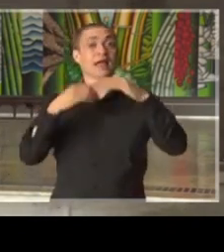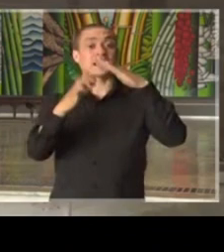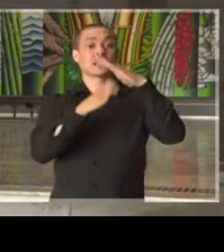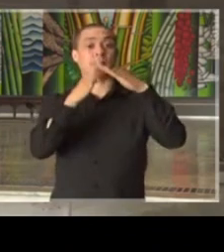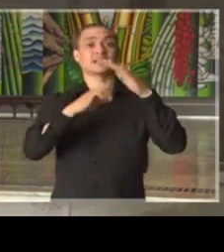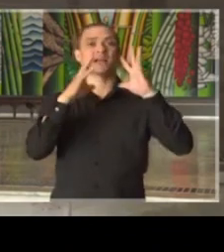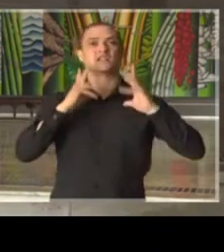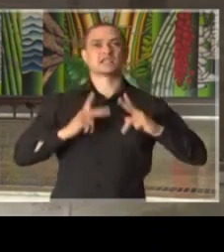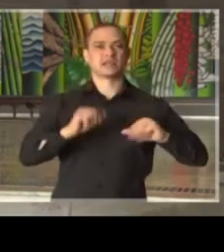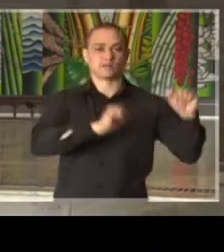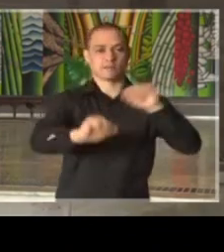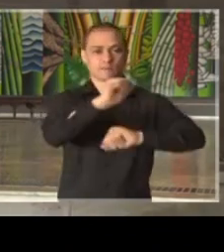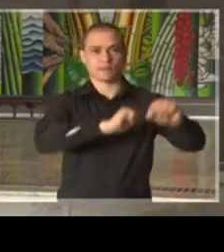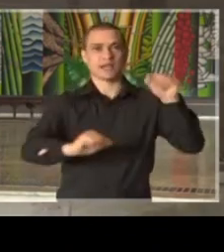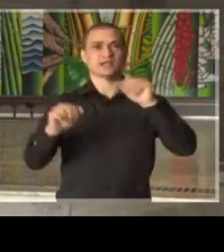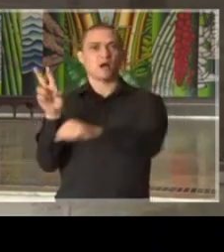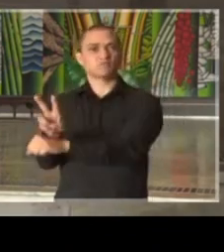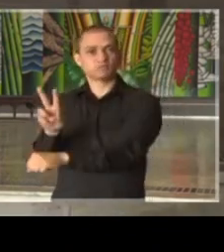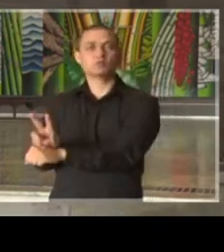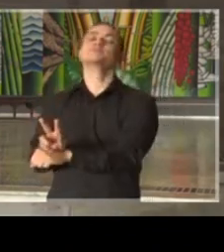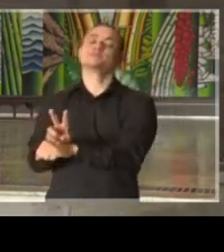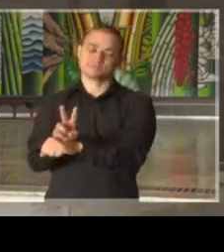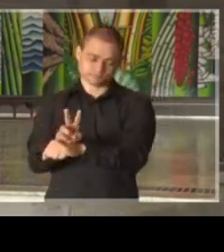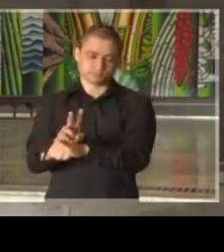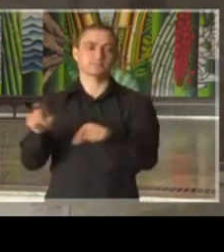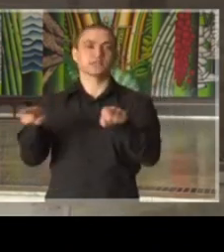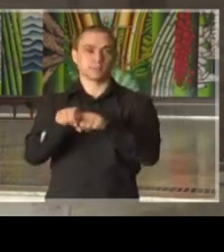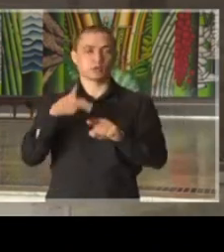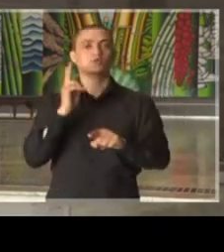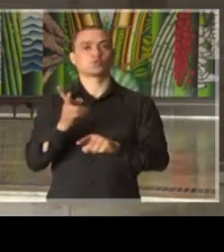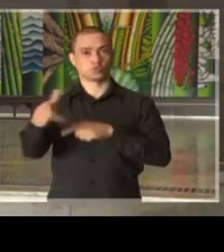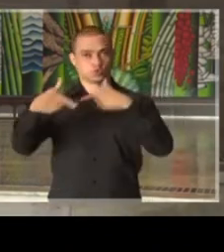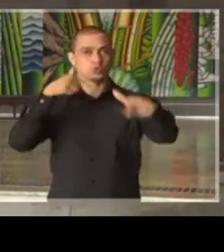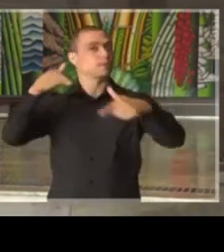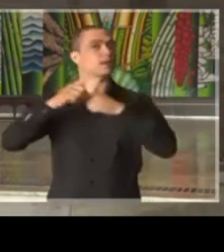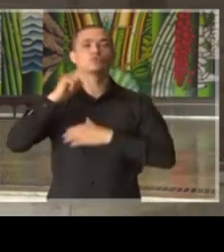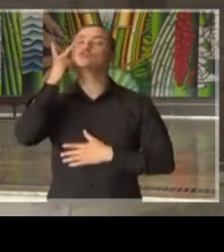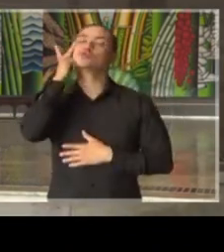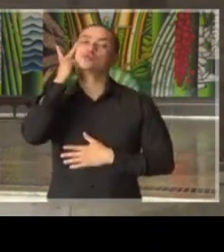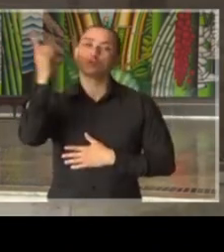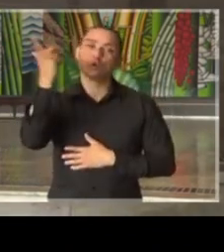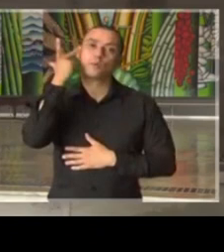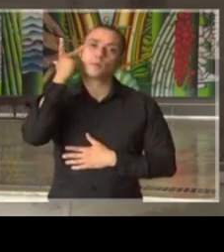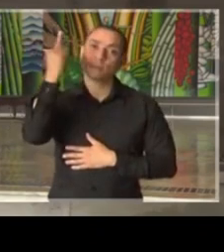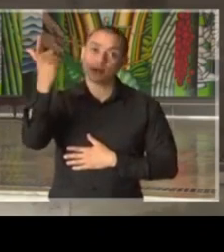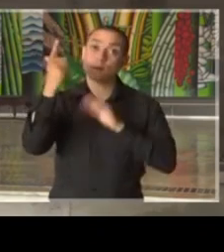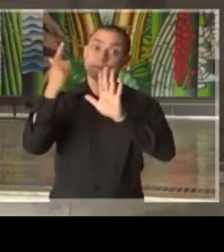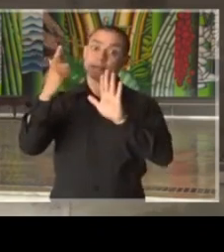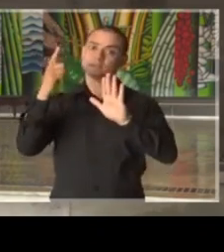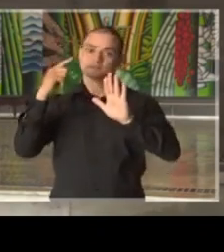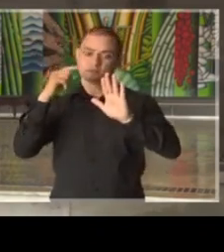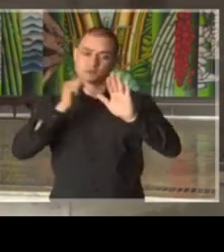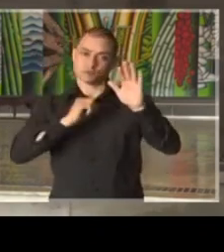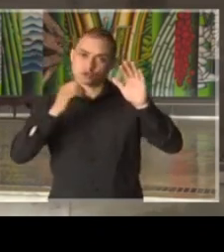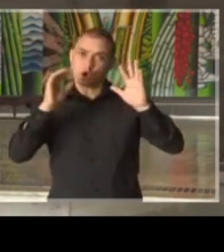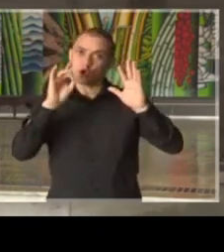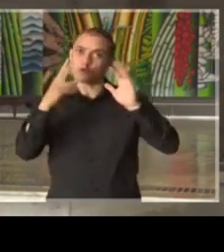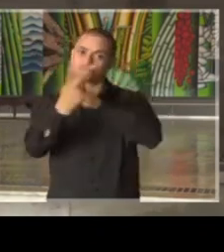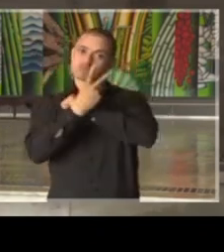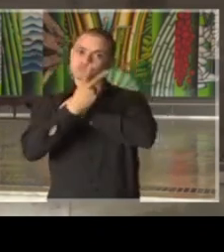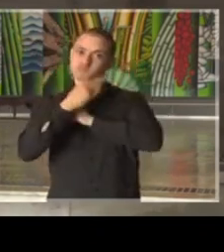manutenção e zeladoria continuam a operar regularmente com os devidos cuidados